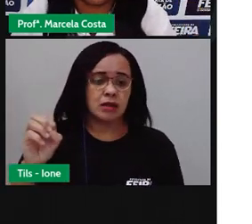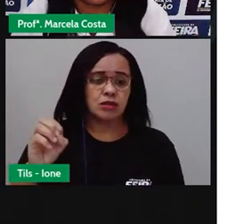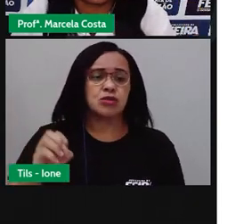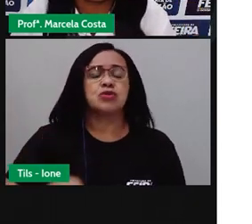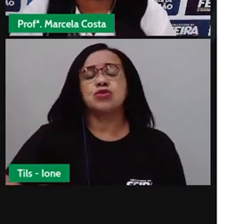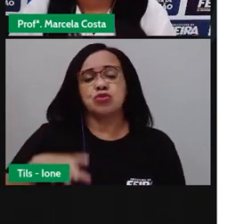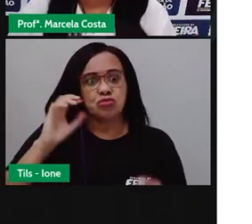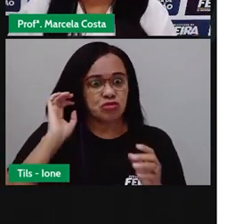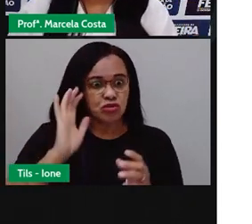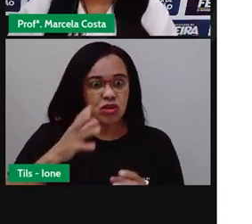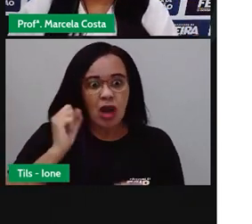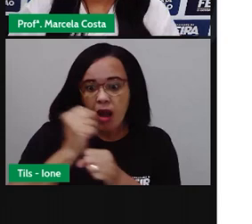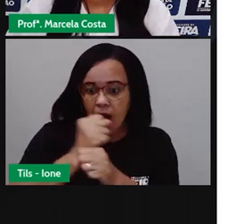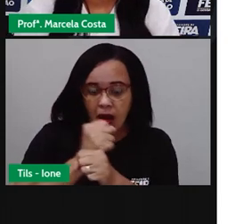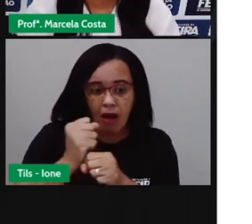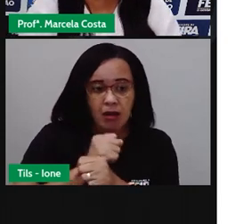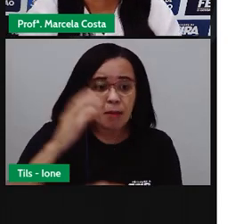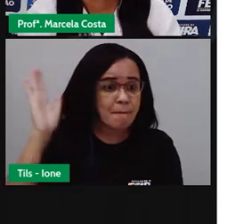reformas.